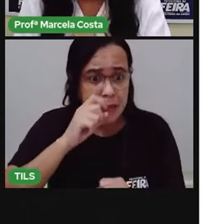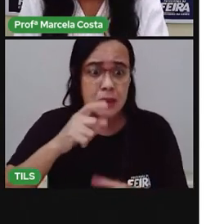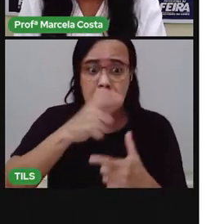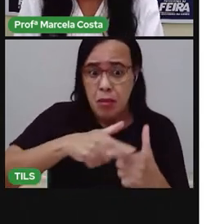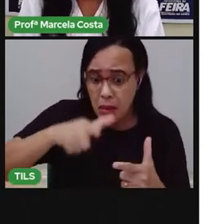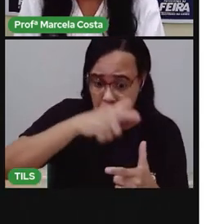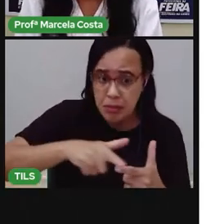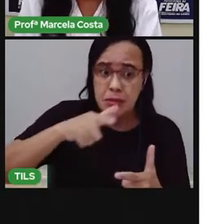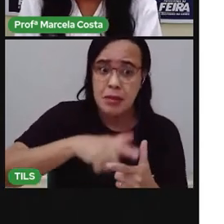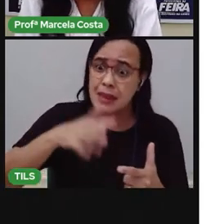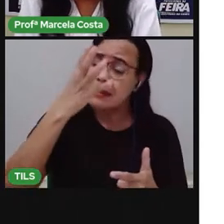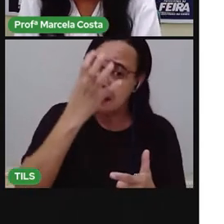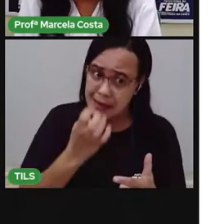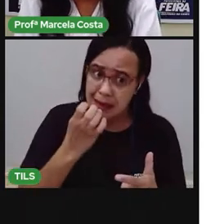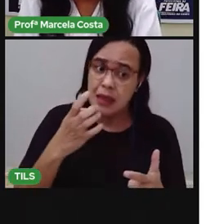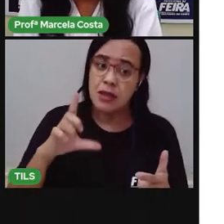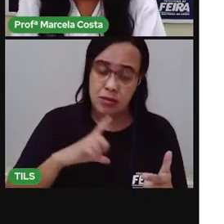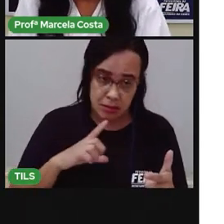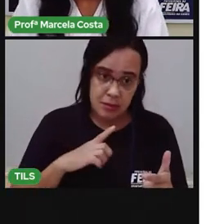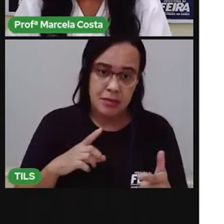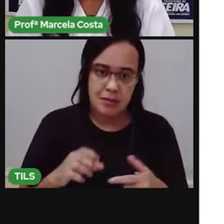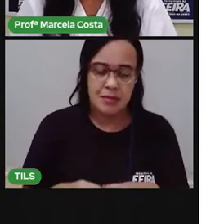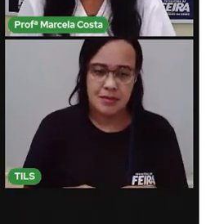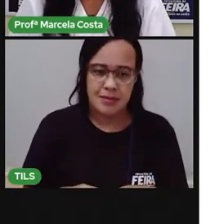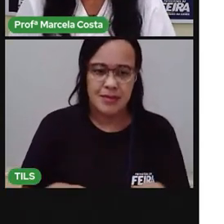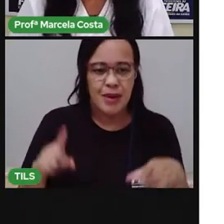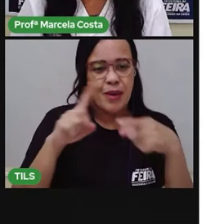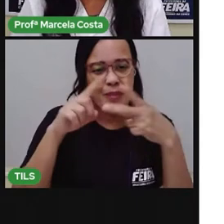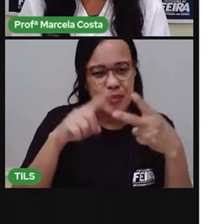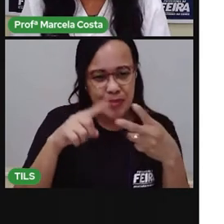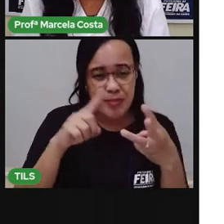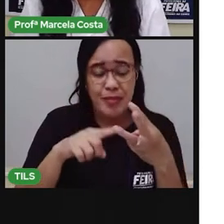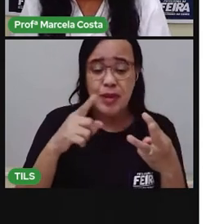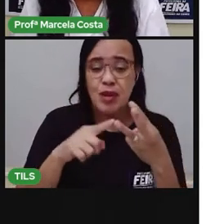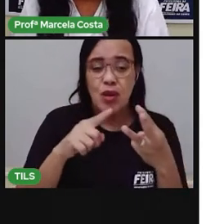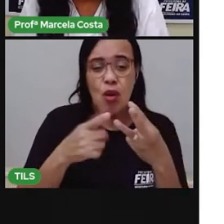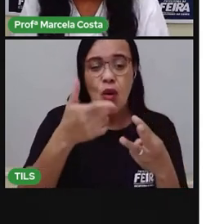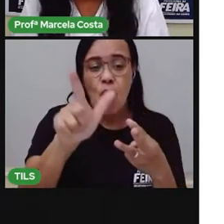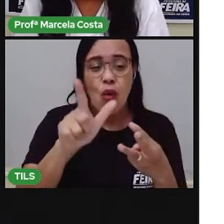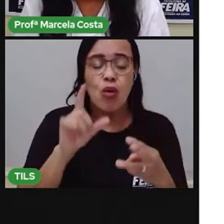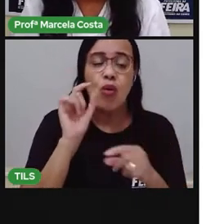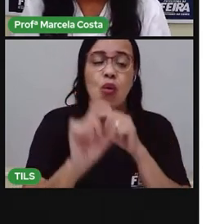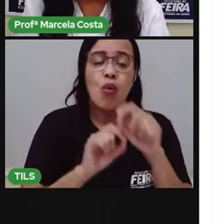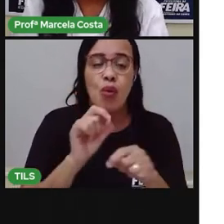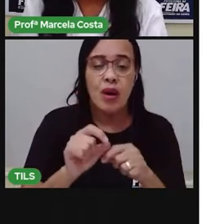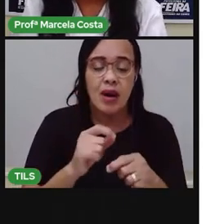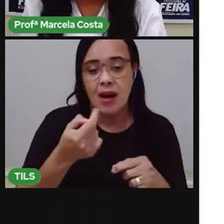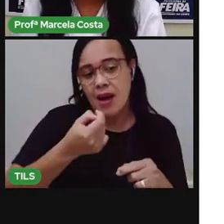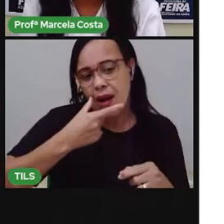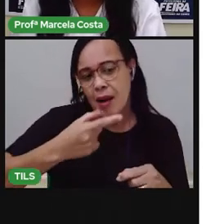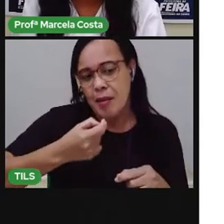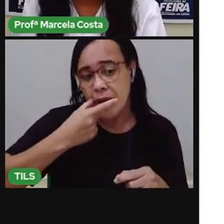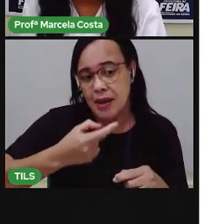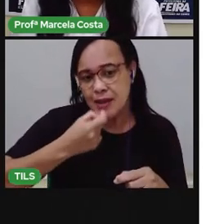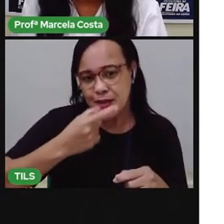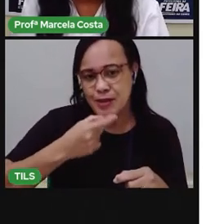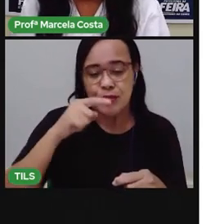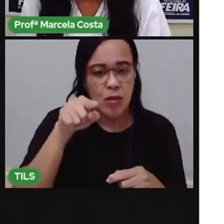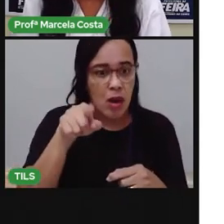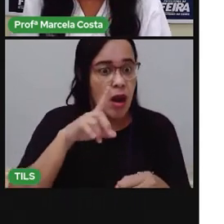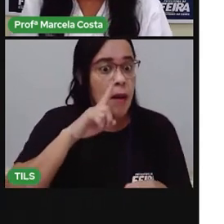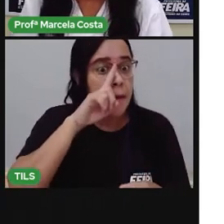Outra coisa também são os remédios. Por isso que os remédios, eles devem estar sempre aos cuidados de um adulto.